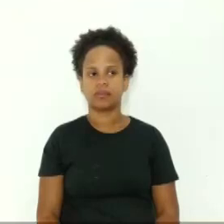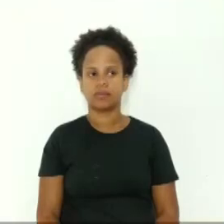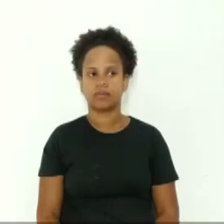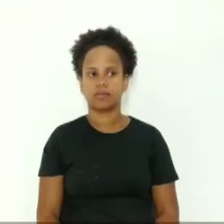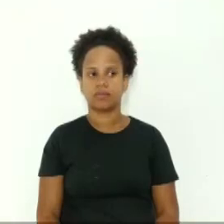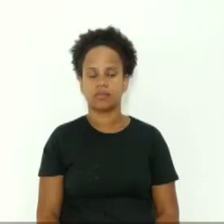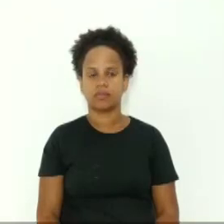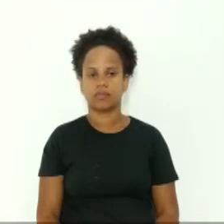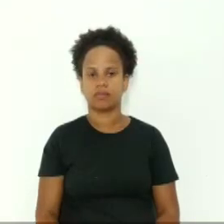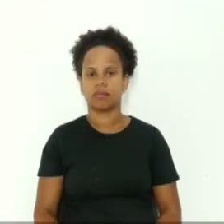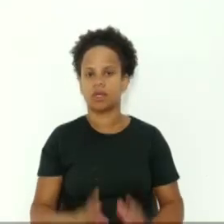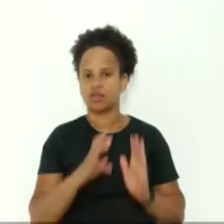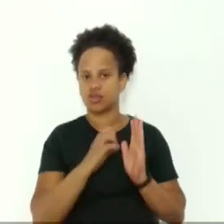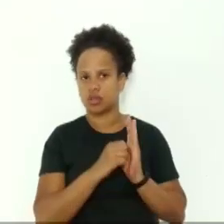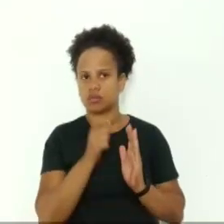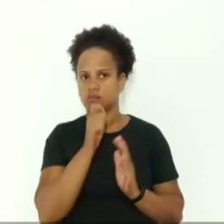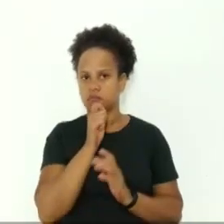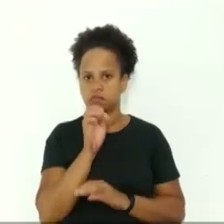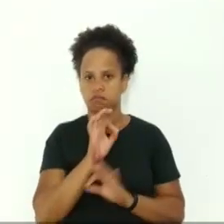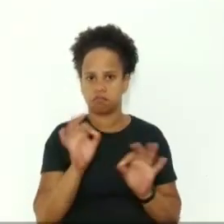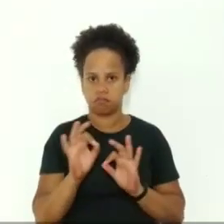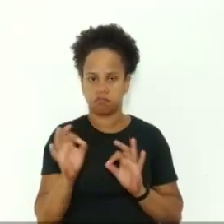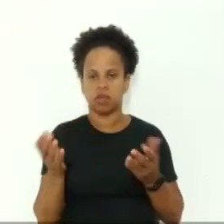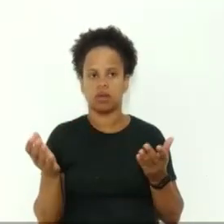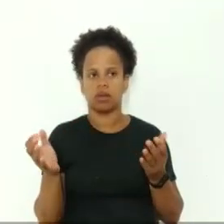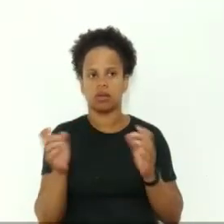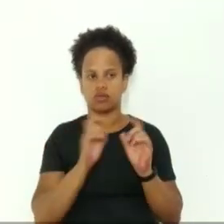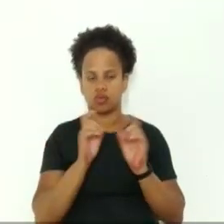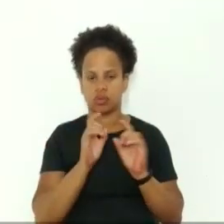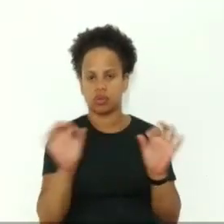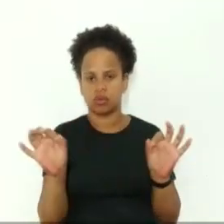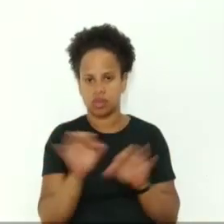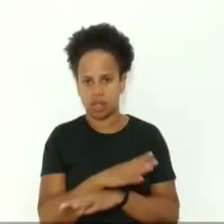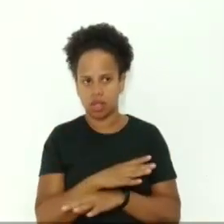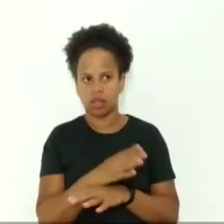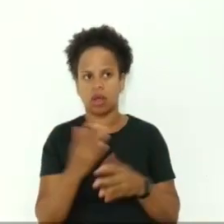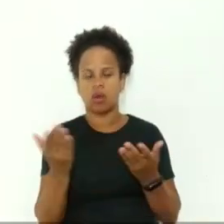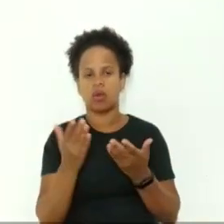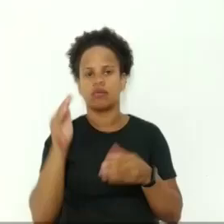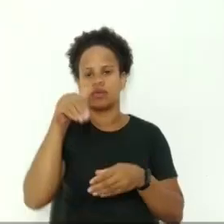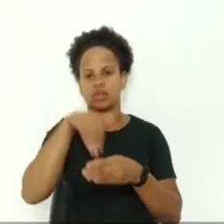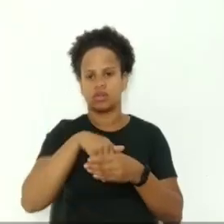Também não temos nenhuma inscrição, então, encerrada a discussão, vamos colocar em votação a matéria.